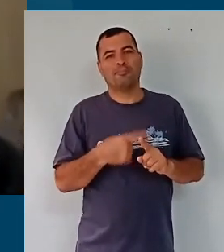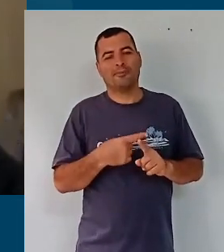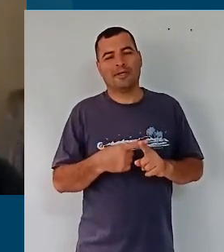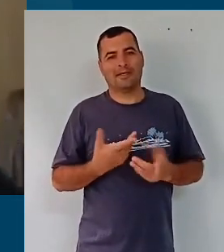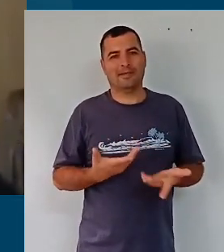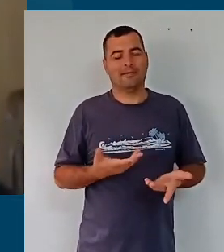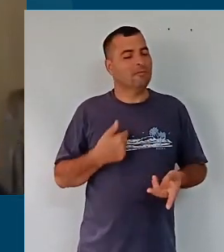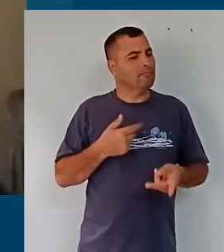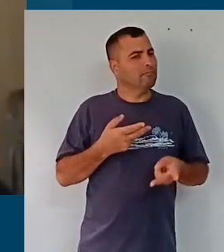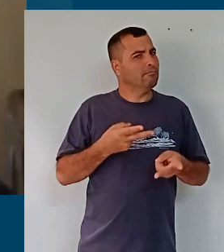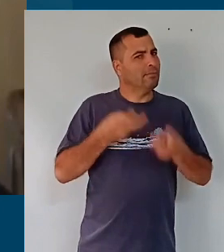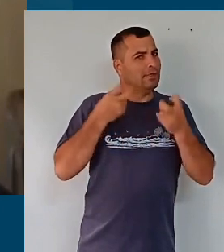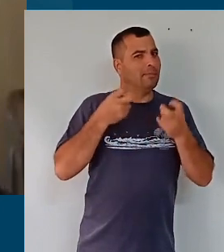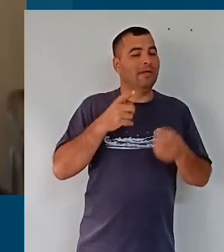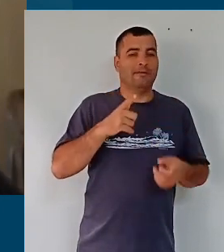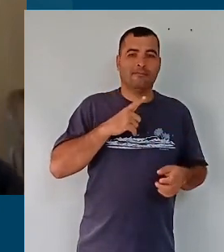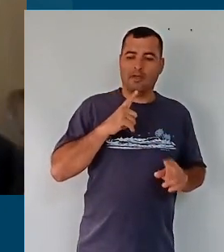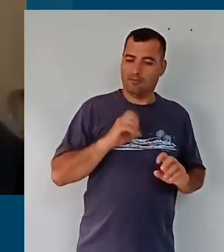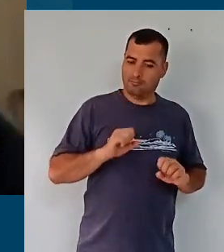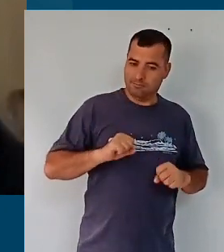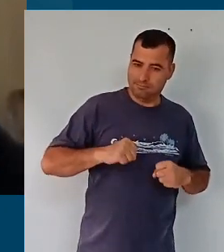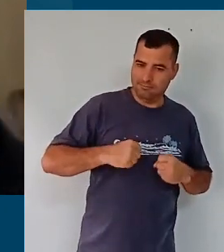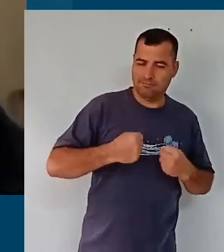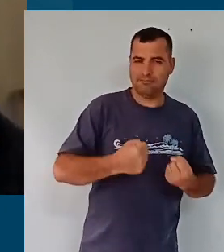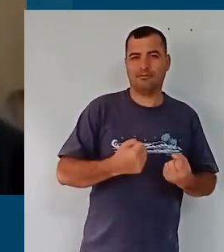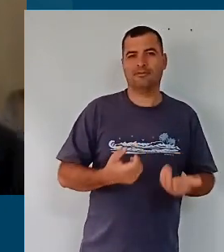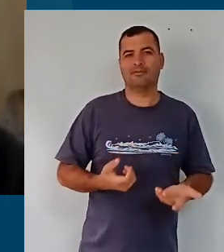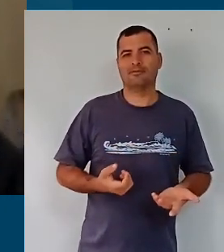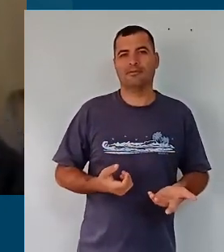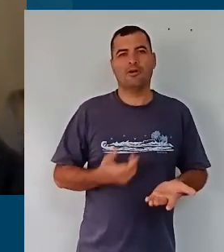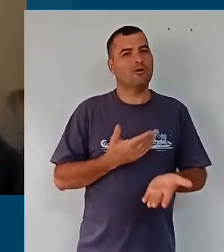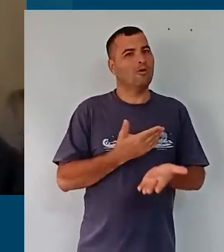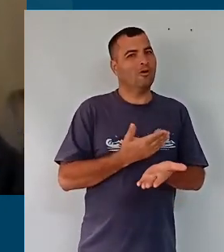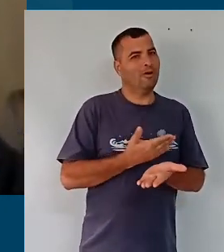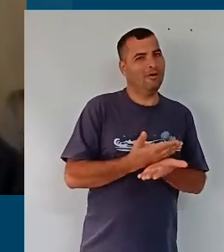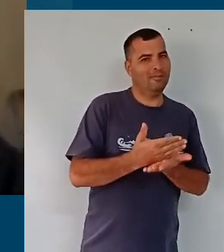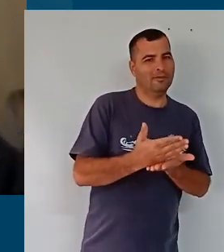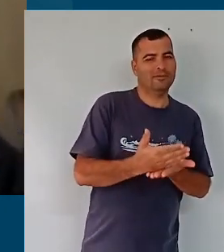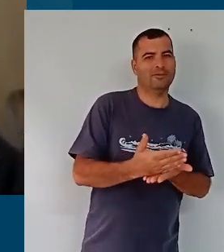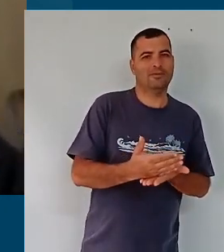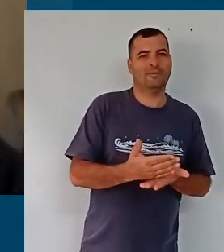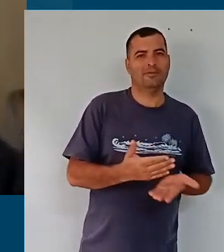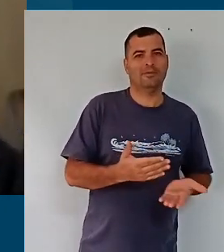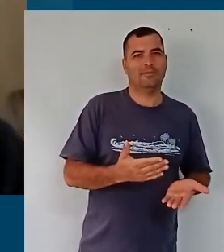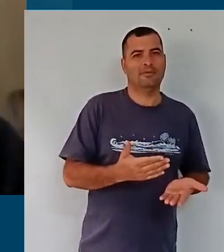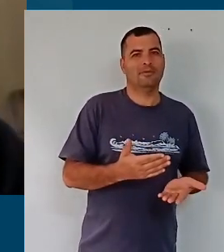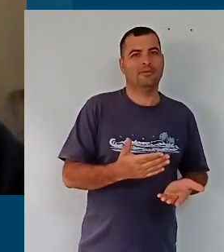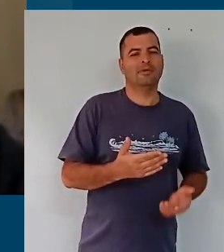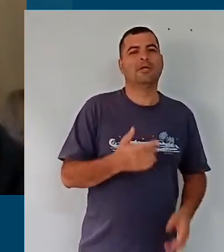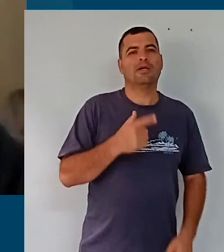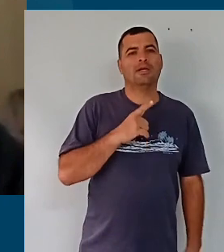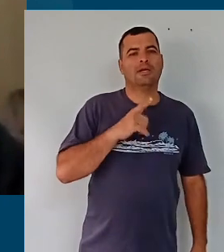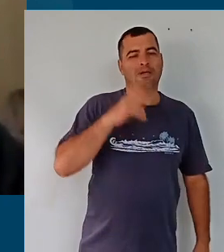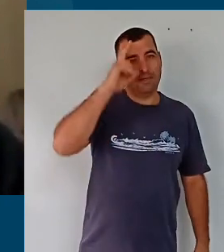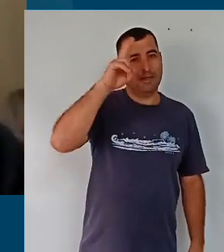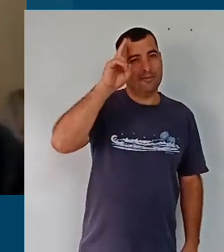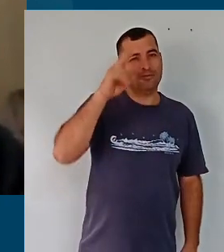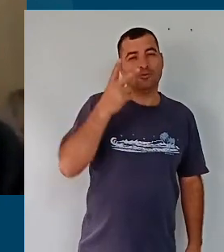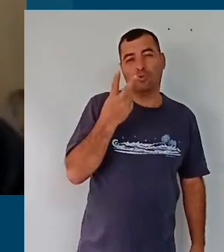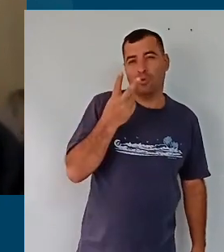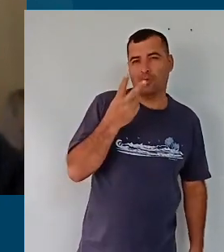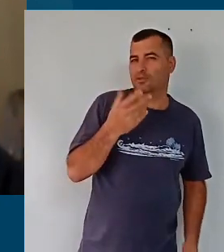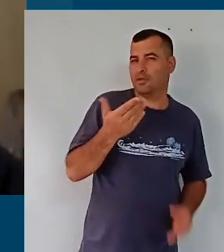em perceber esse movimento, né? Que começou lá o professor César com duas folhinhas,